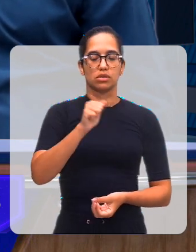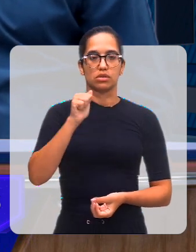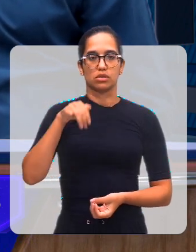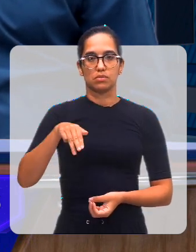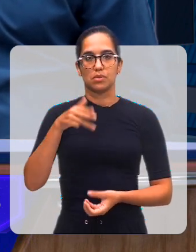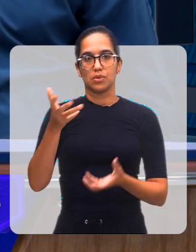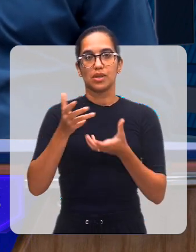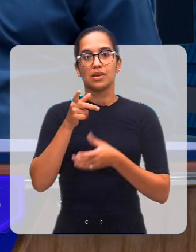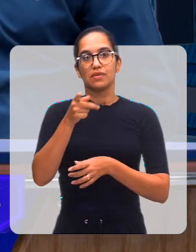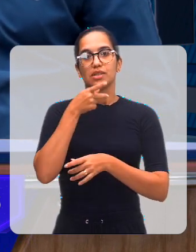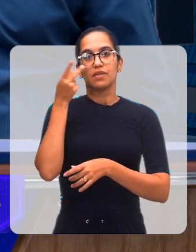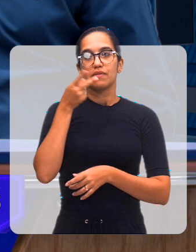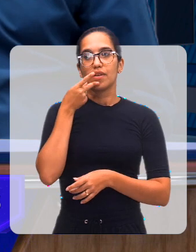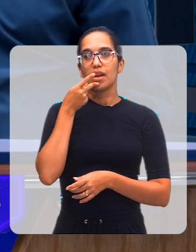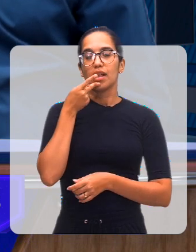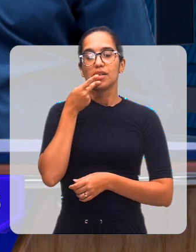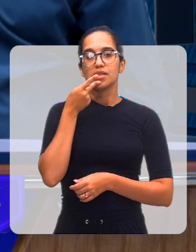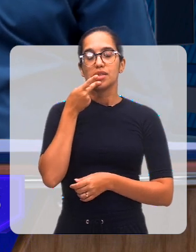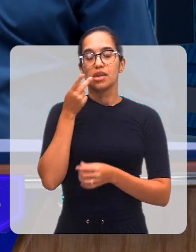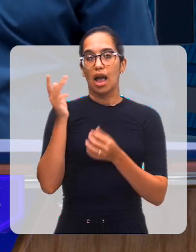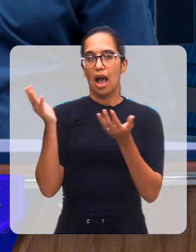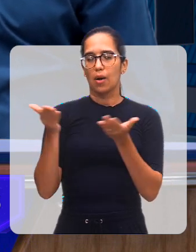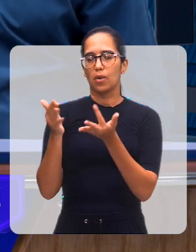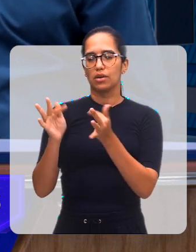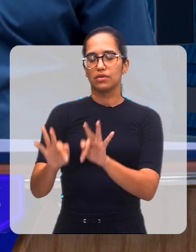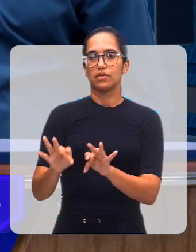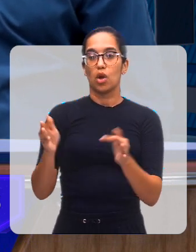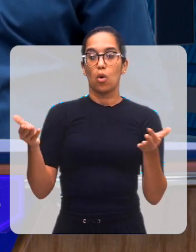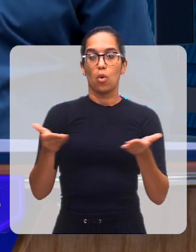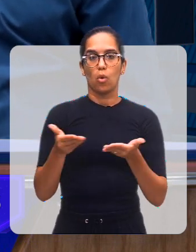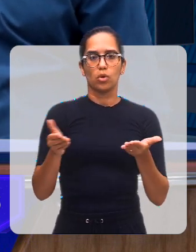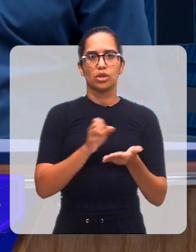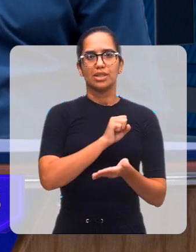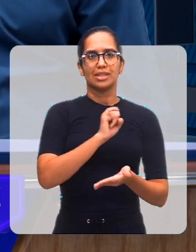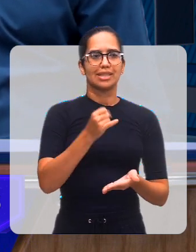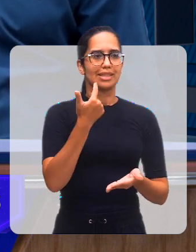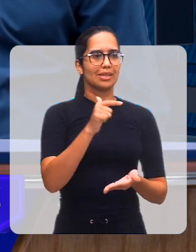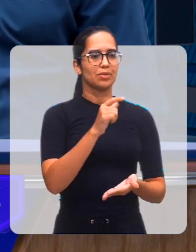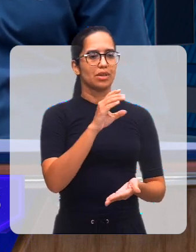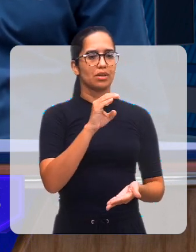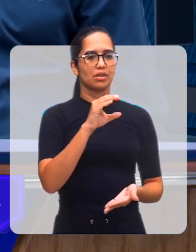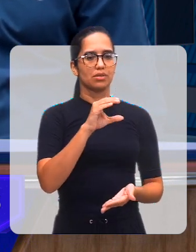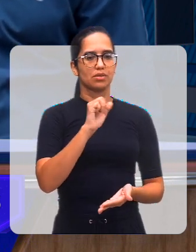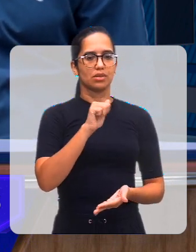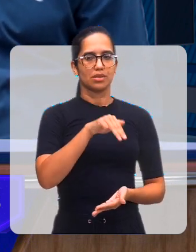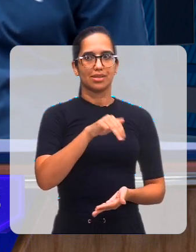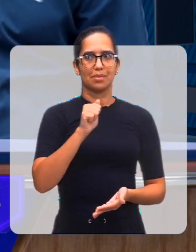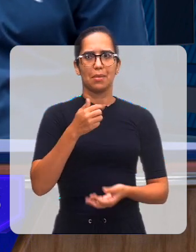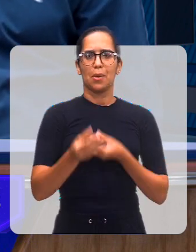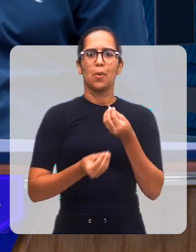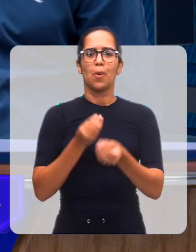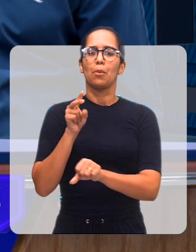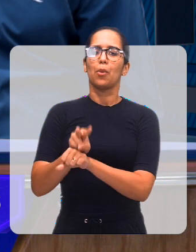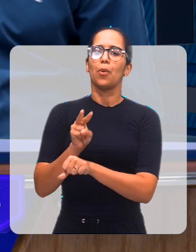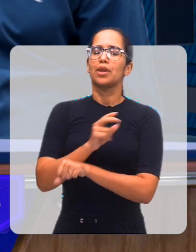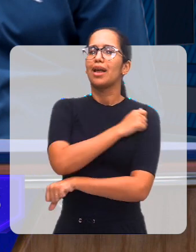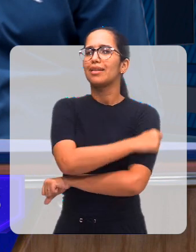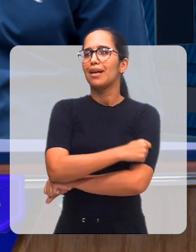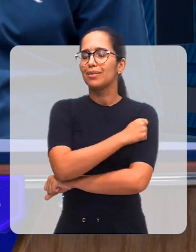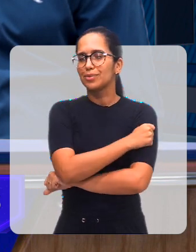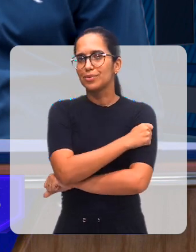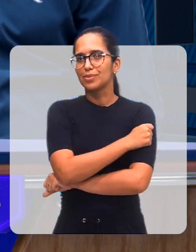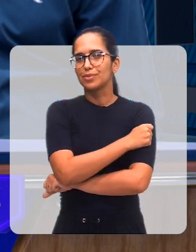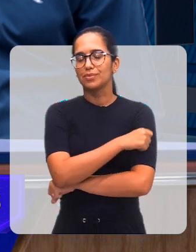encerrasse vendo que hoje, sem o CEMAN, como seria esse atendimento a esses alunos? Então,